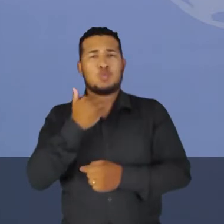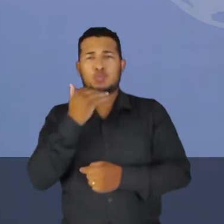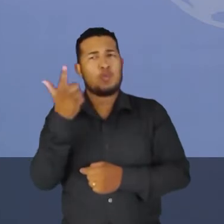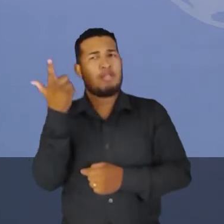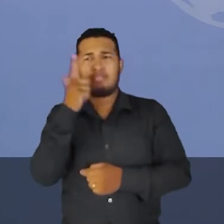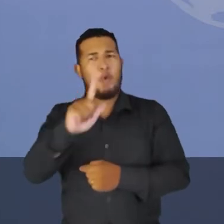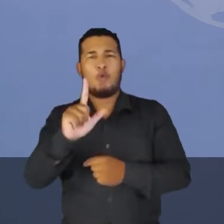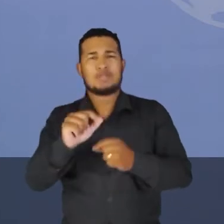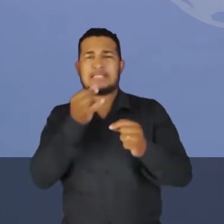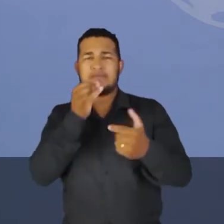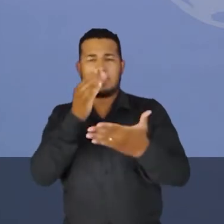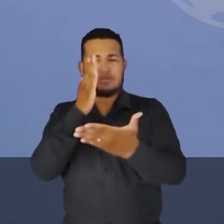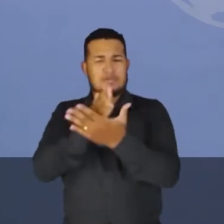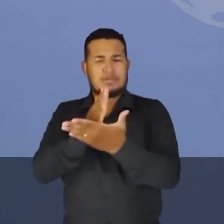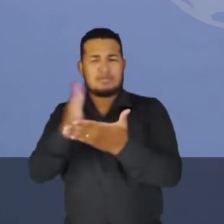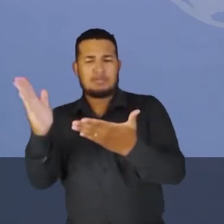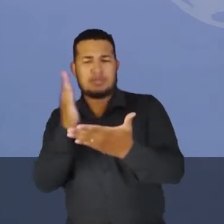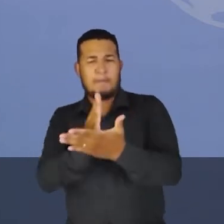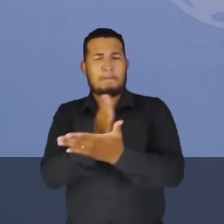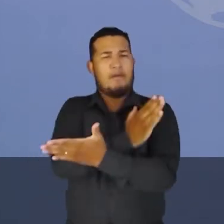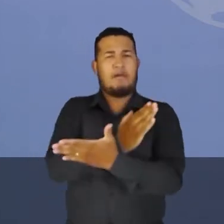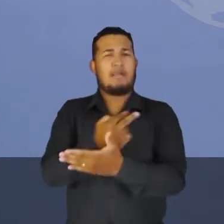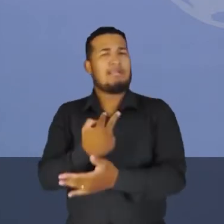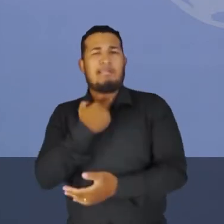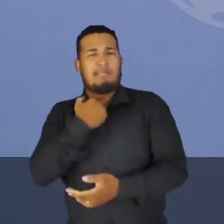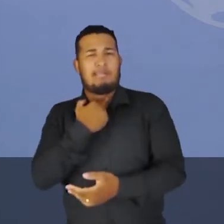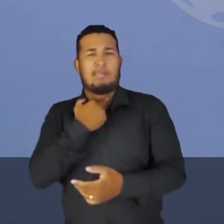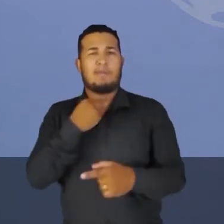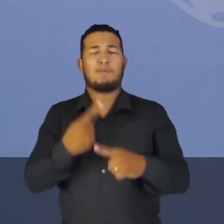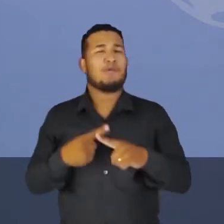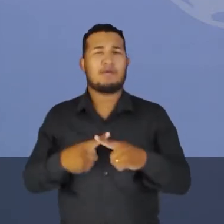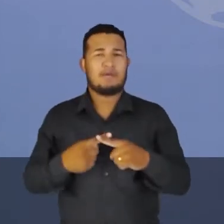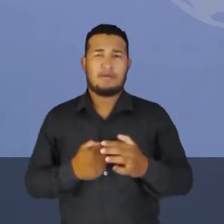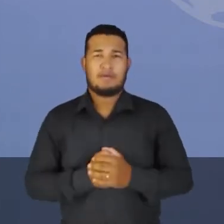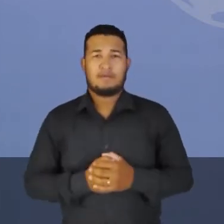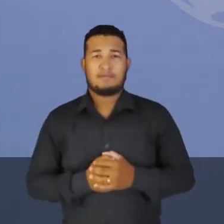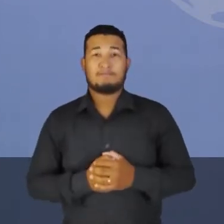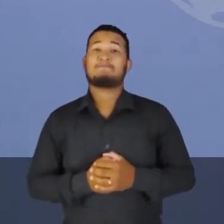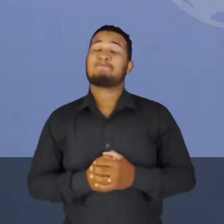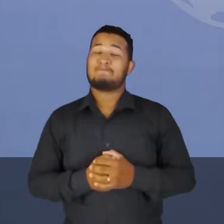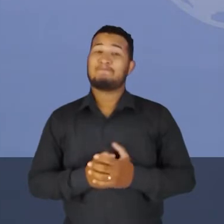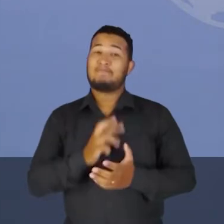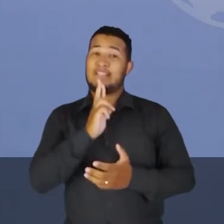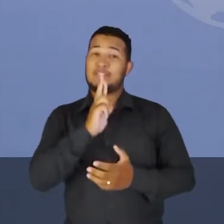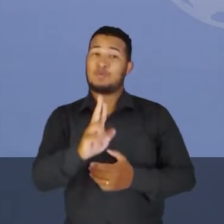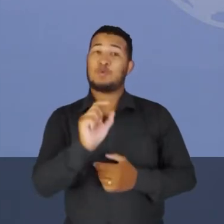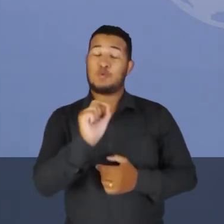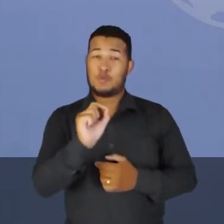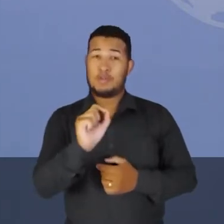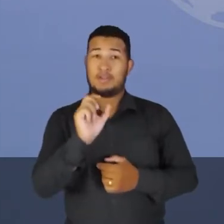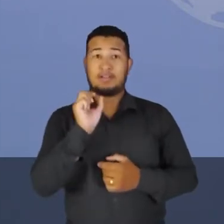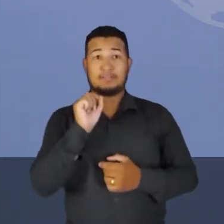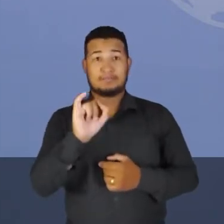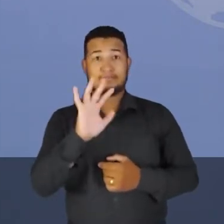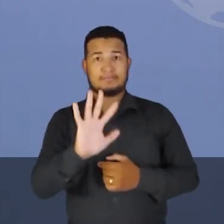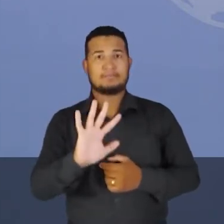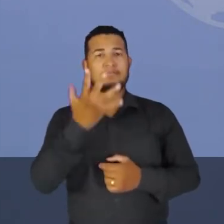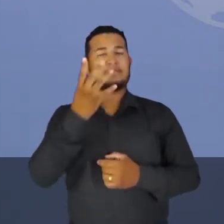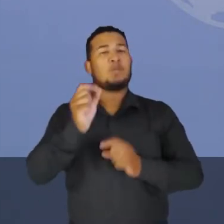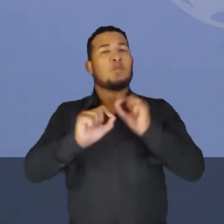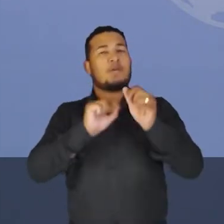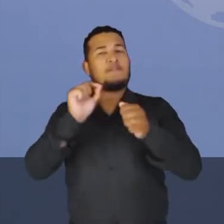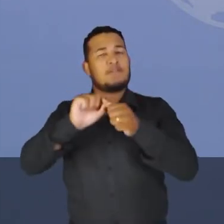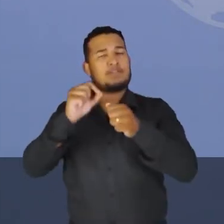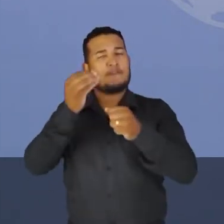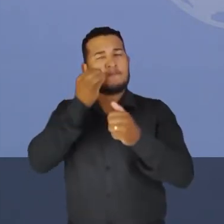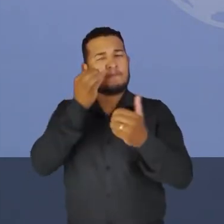separar esses polos do imã? E a resposta está quando nós vamos fazer